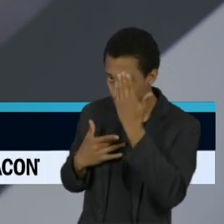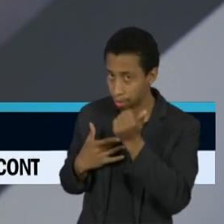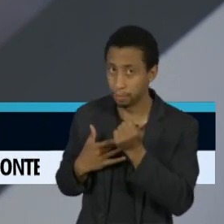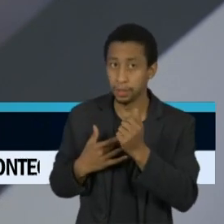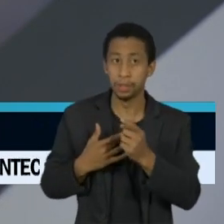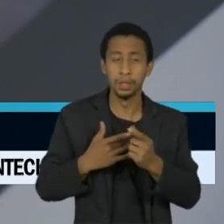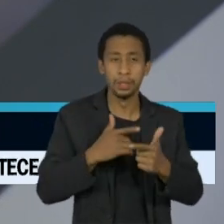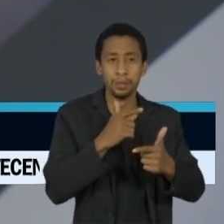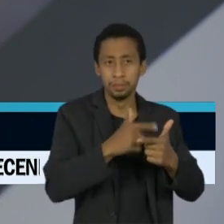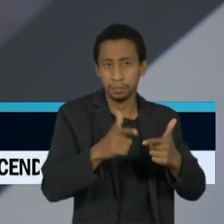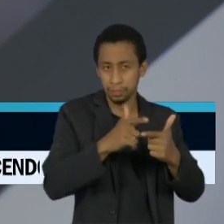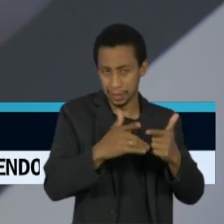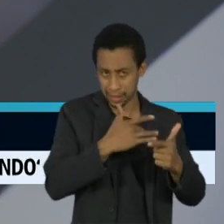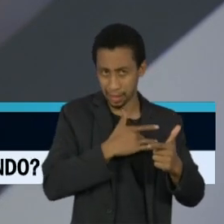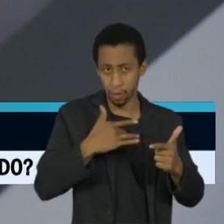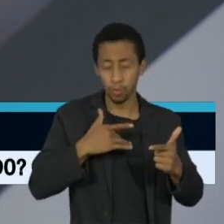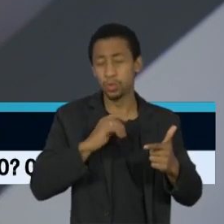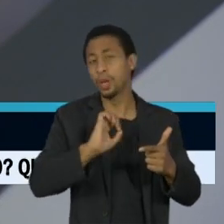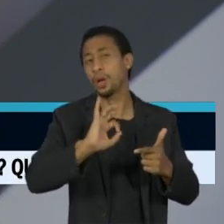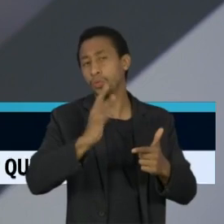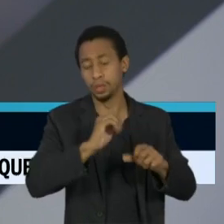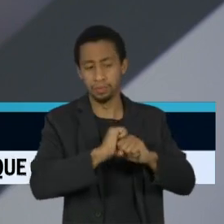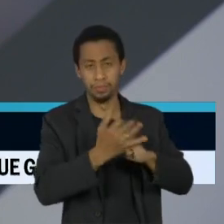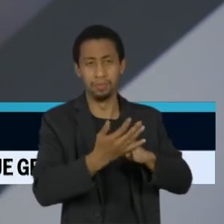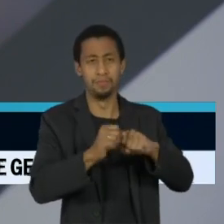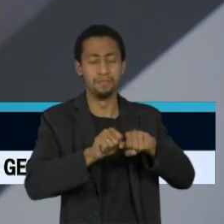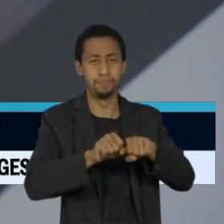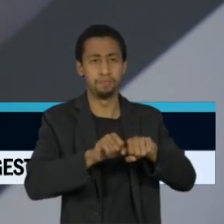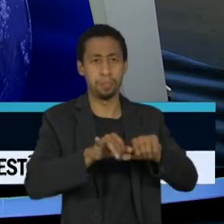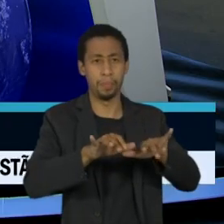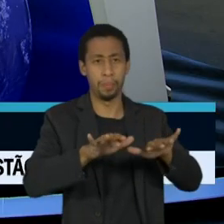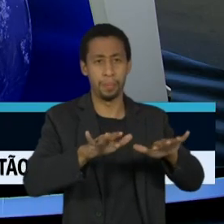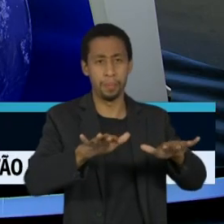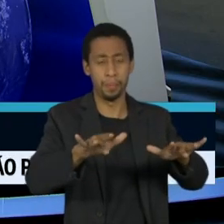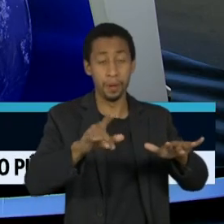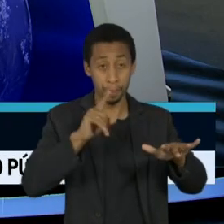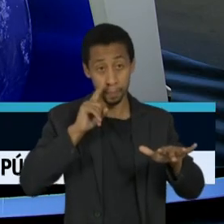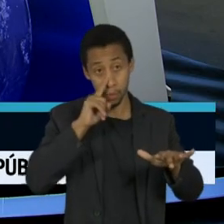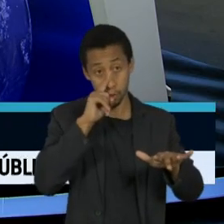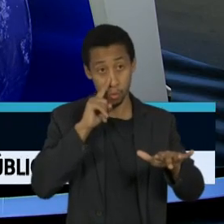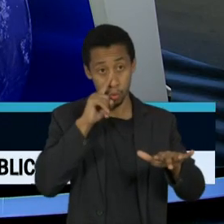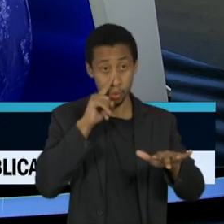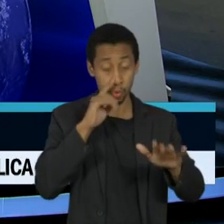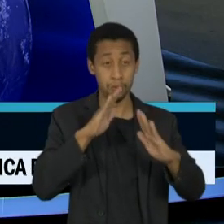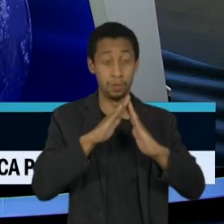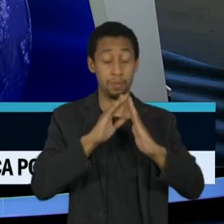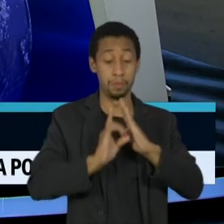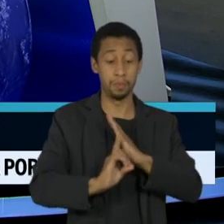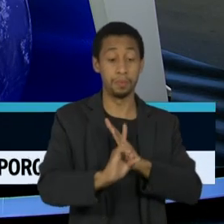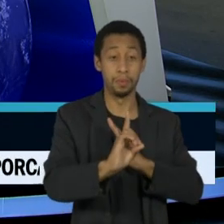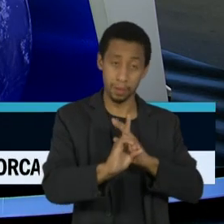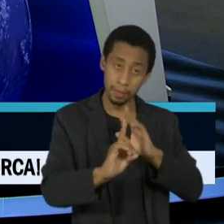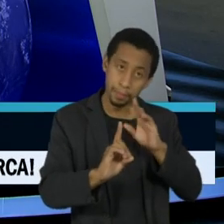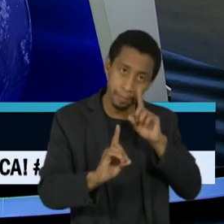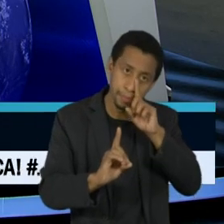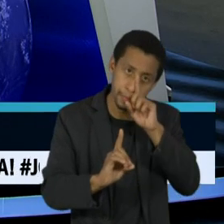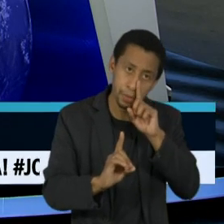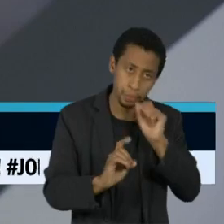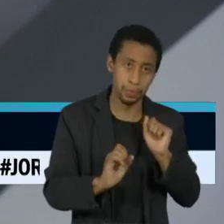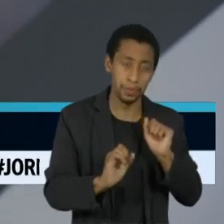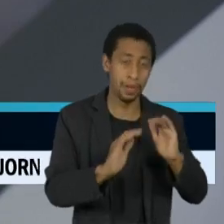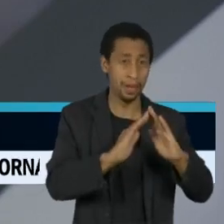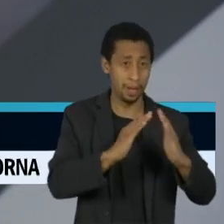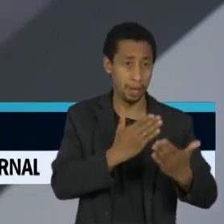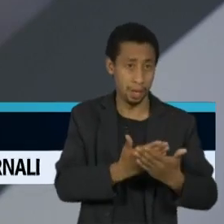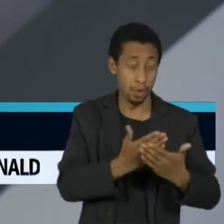tem uma taxa de transmissão alta, é perigoso andar pela cidade e mesmo que a escola esteja protegida. Mas eu não vou